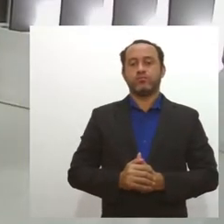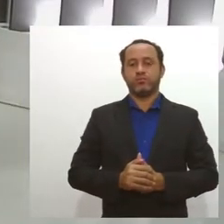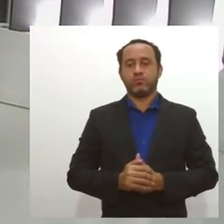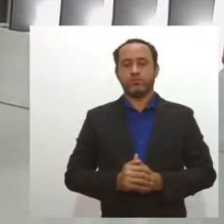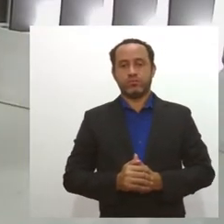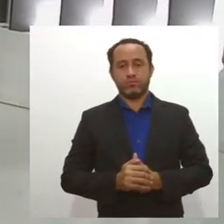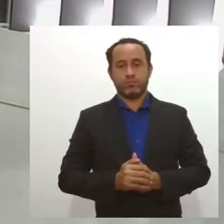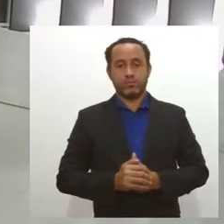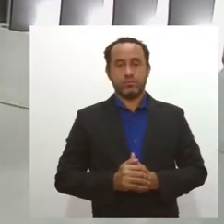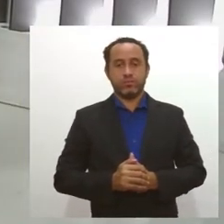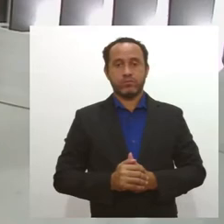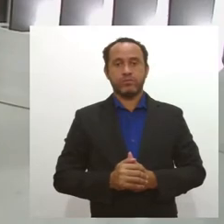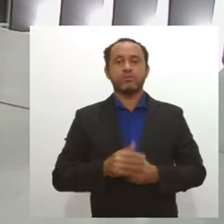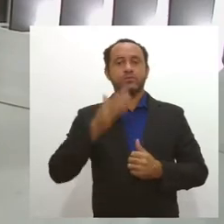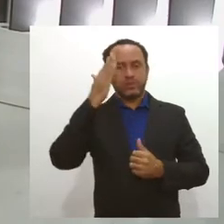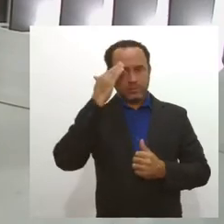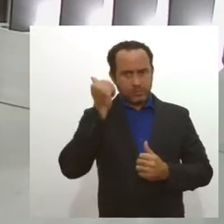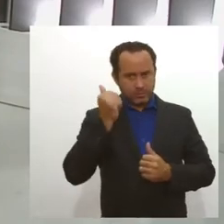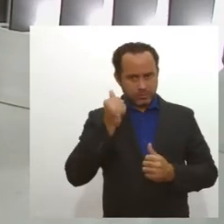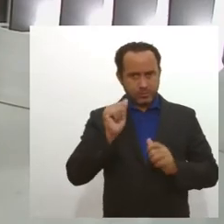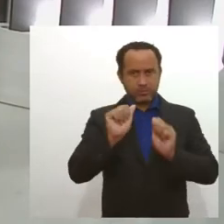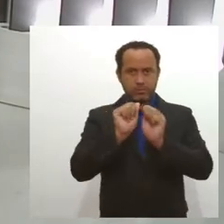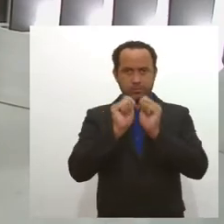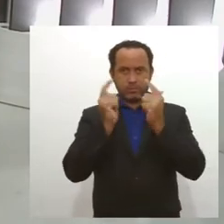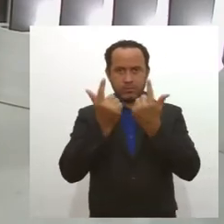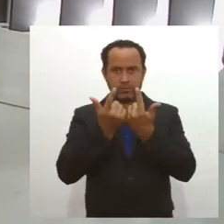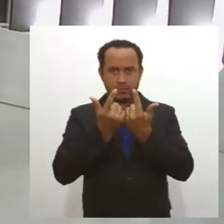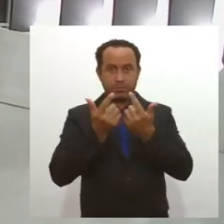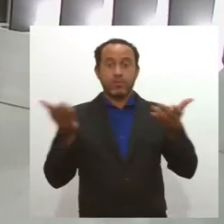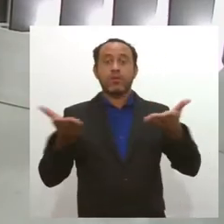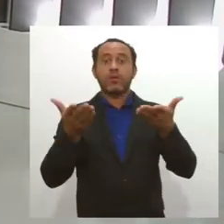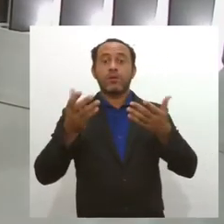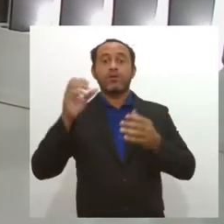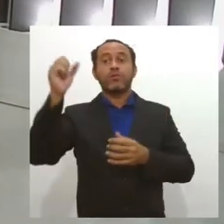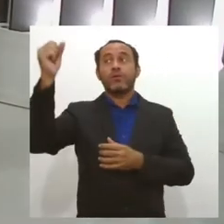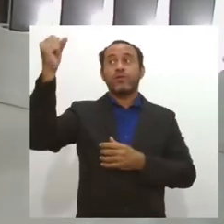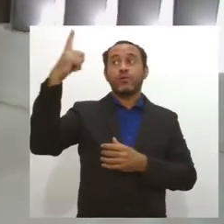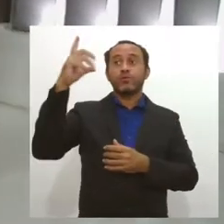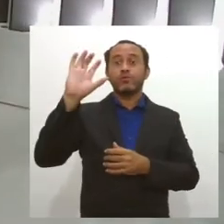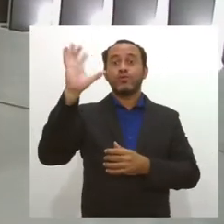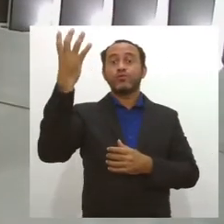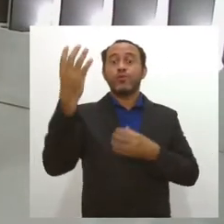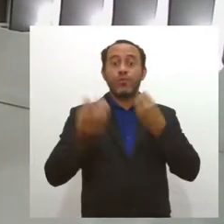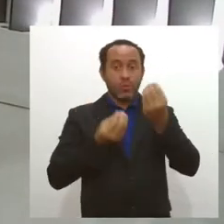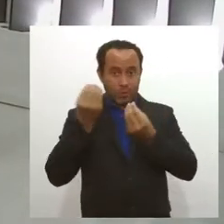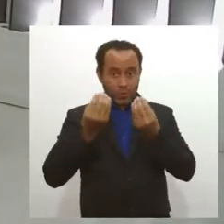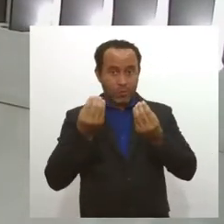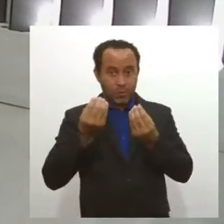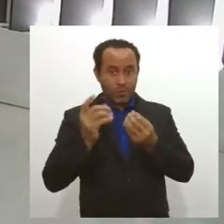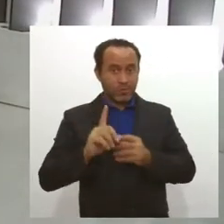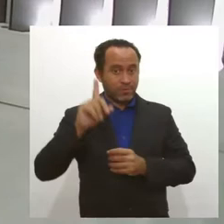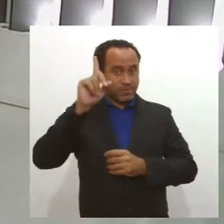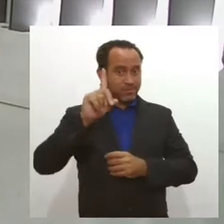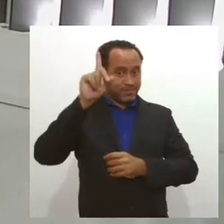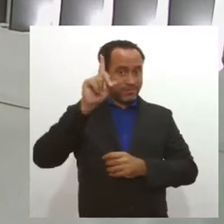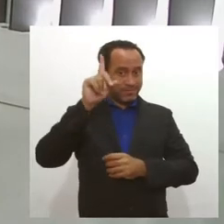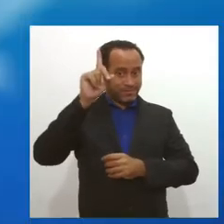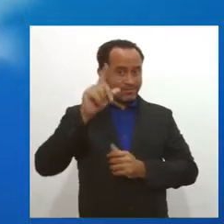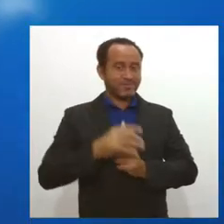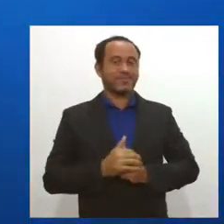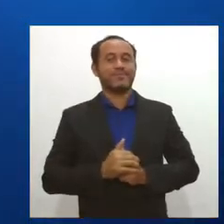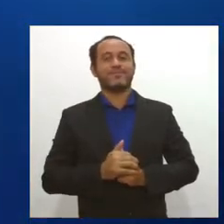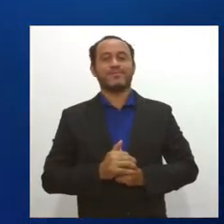Saindo agora um pouco das notícias do Parlamento Sergipano, vamos saber como é que fica o tempo na capital sergipana nesta segunda-feira. Vamos ao telão.